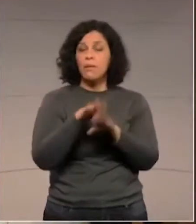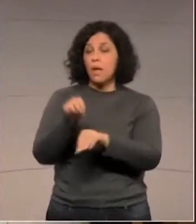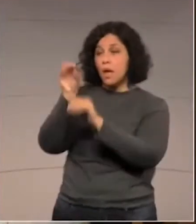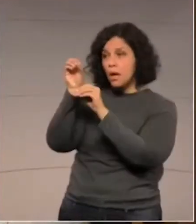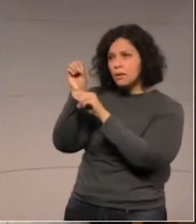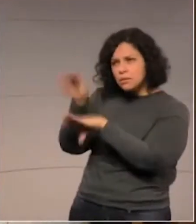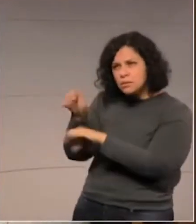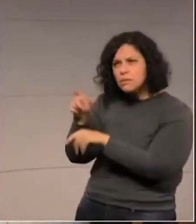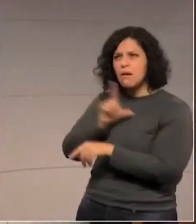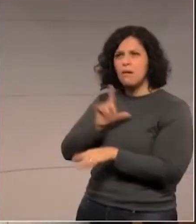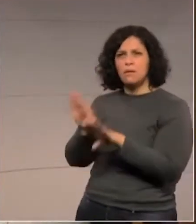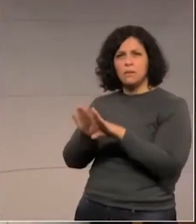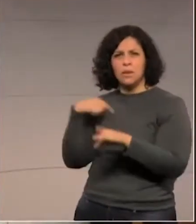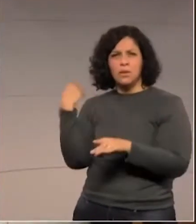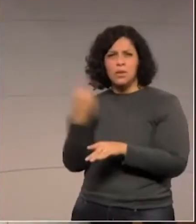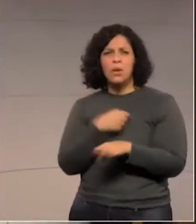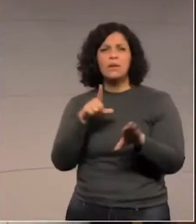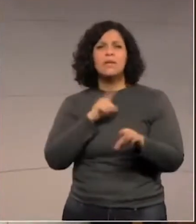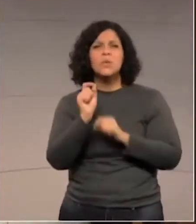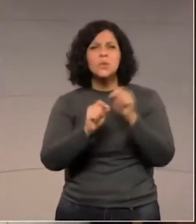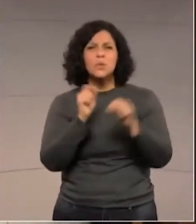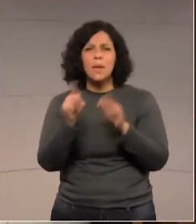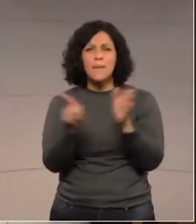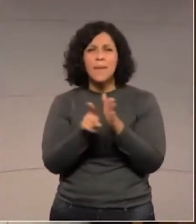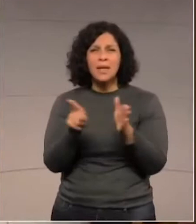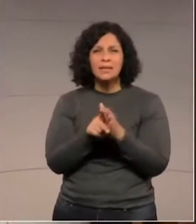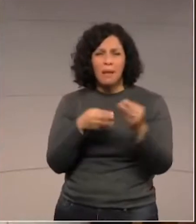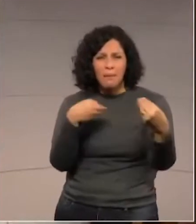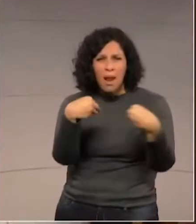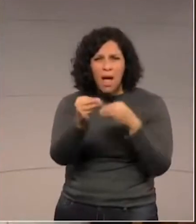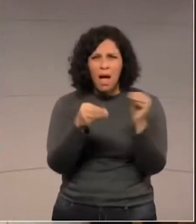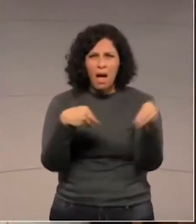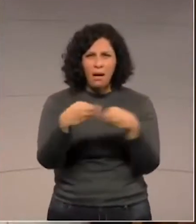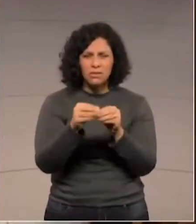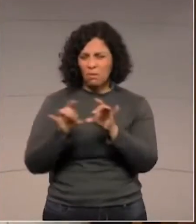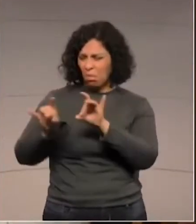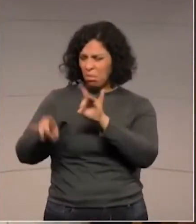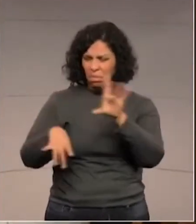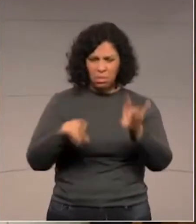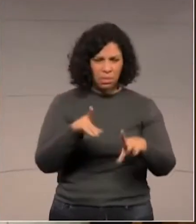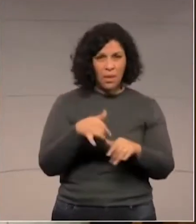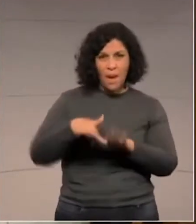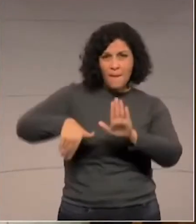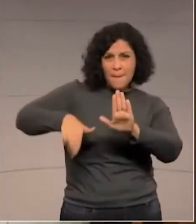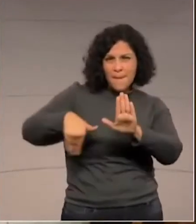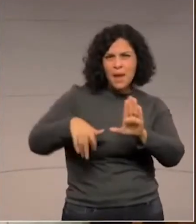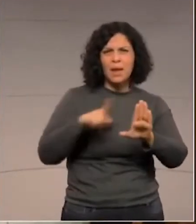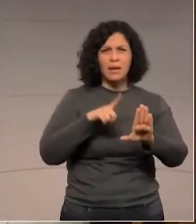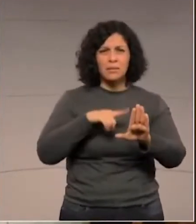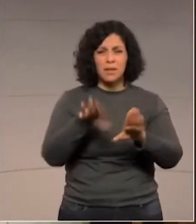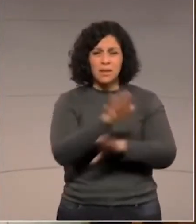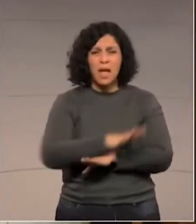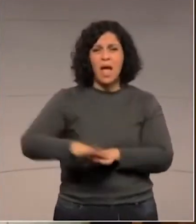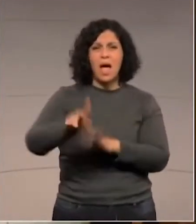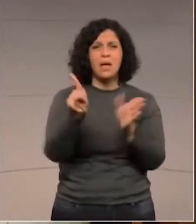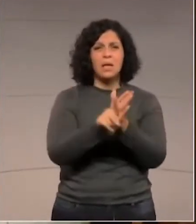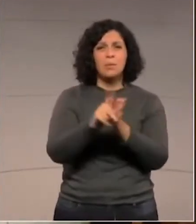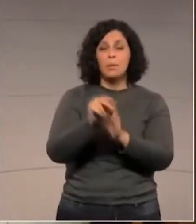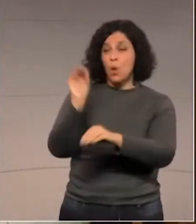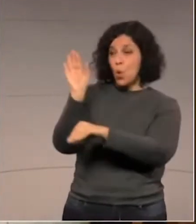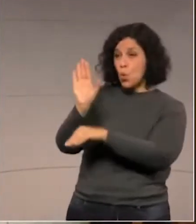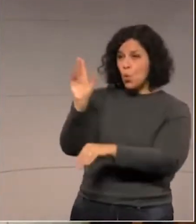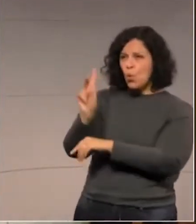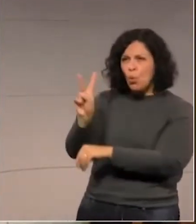infestação de plástico nas nossas praias, nos nossos espaços de conservação.